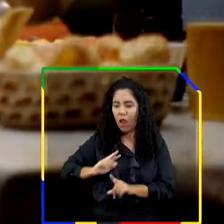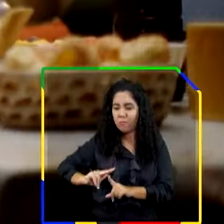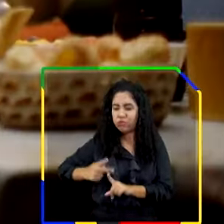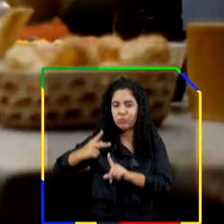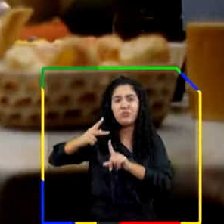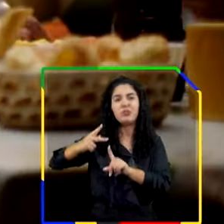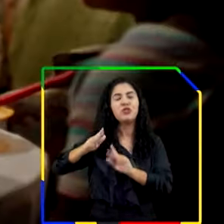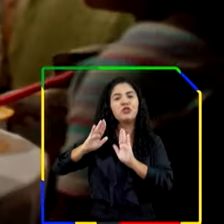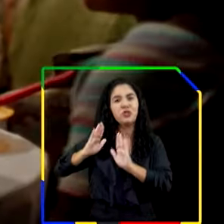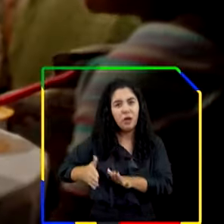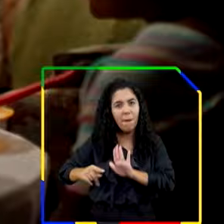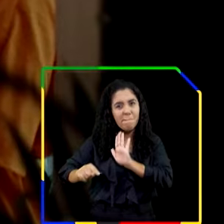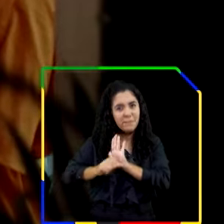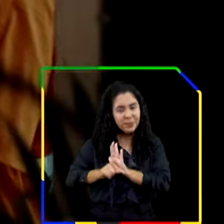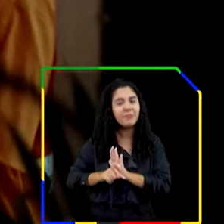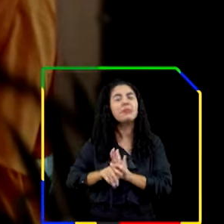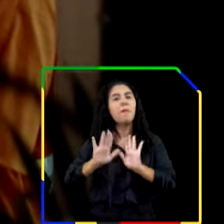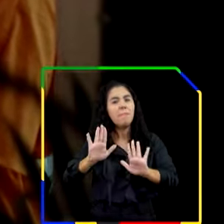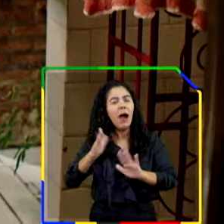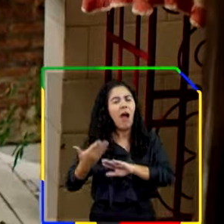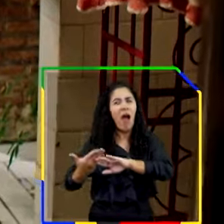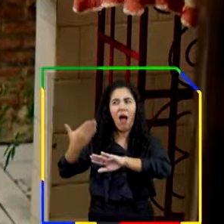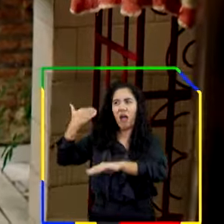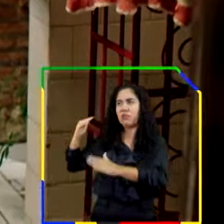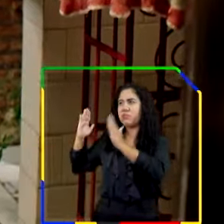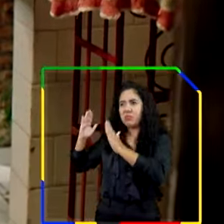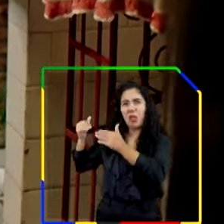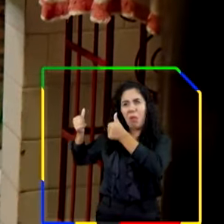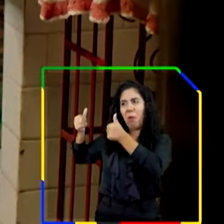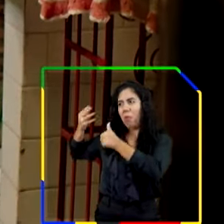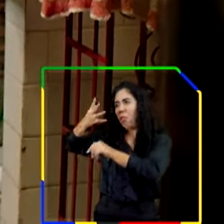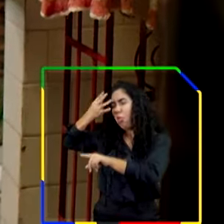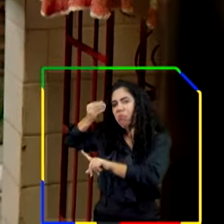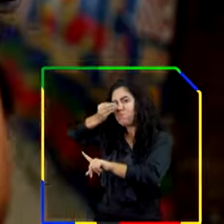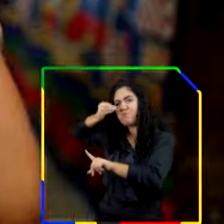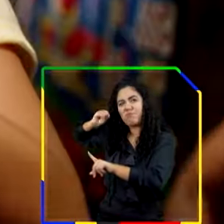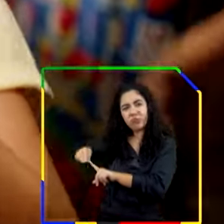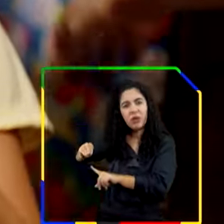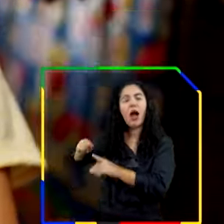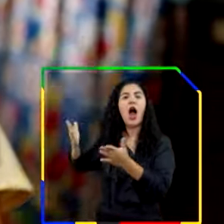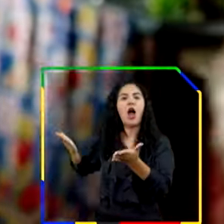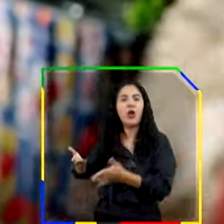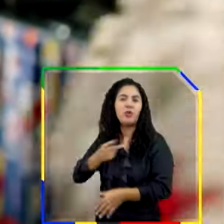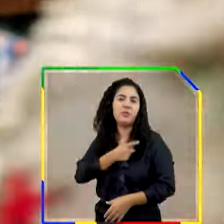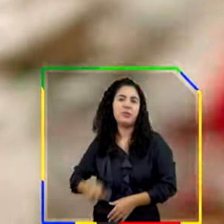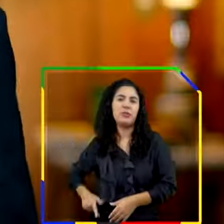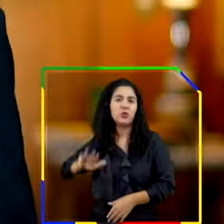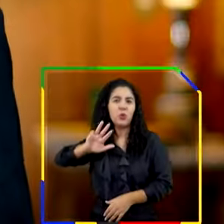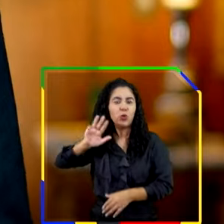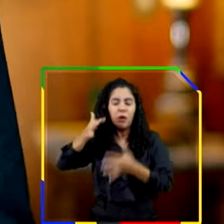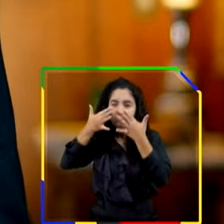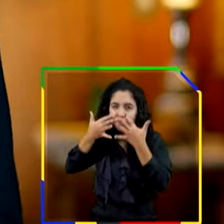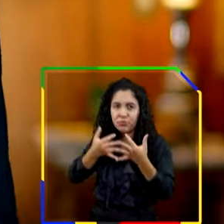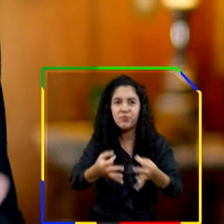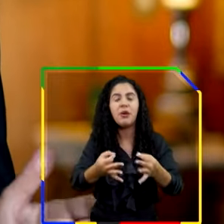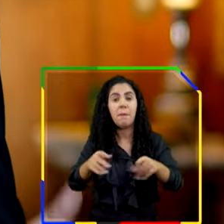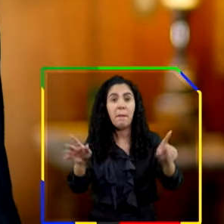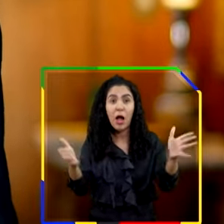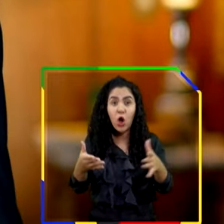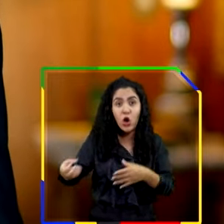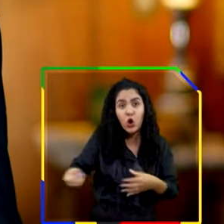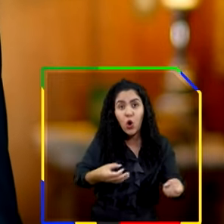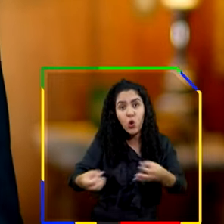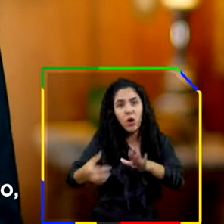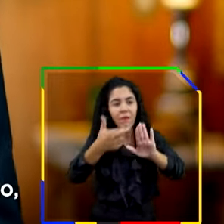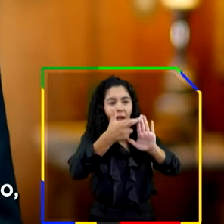no salário mínimo. Esse direito, esquecido pelo governo anterior, retornou com o presidente Lua. E com as novas regras